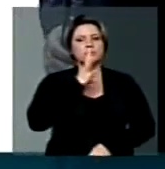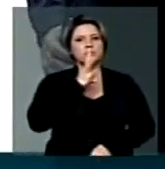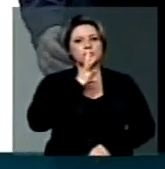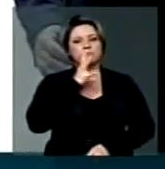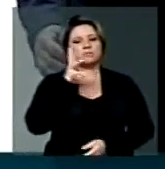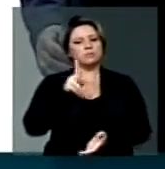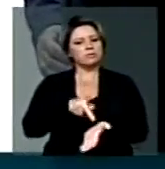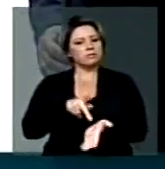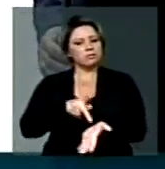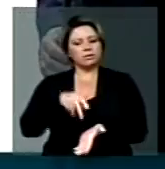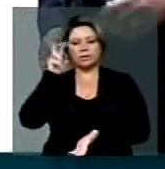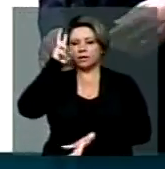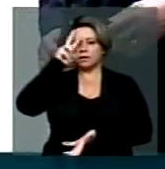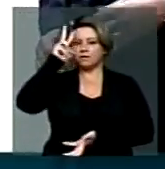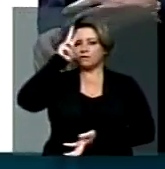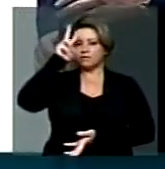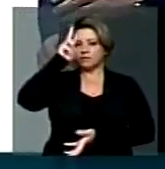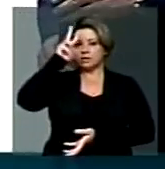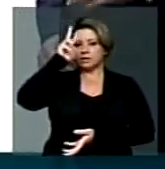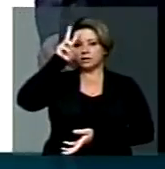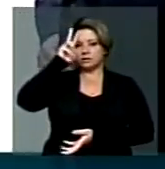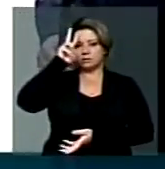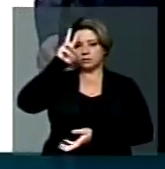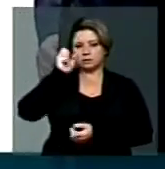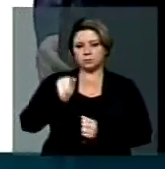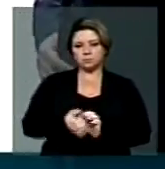a verdadeira história do nosso... Parabéns. Parabéns.